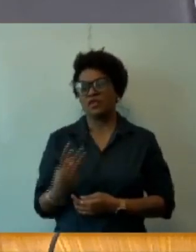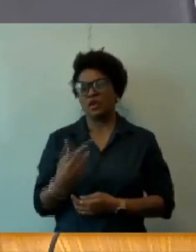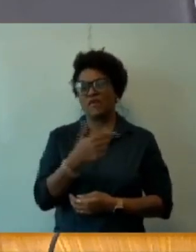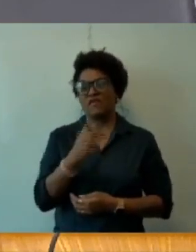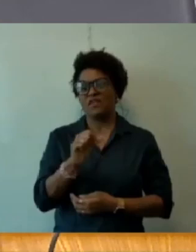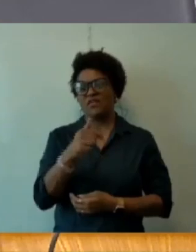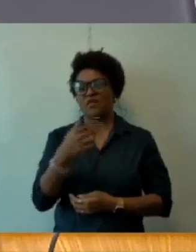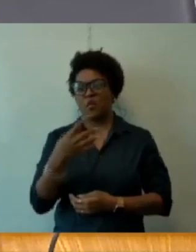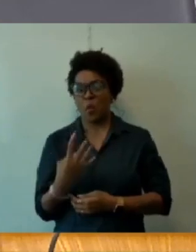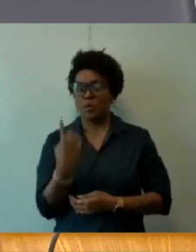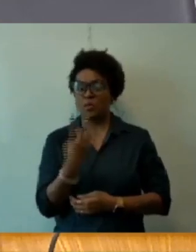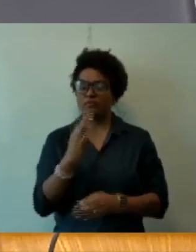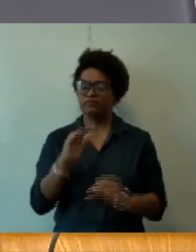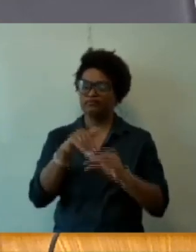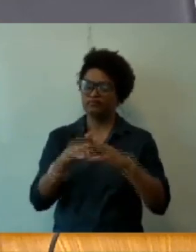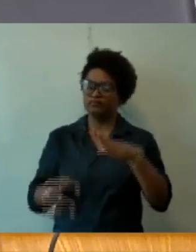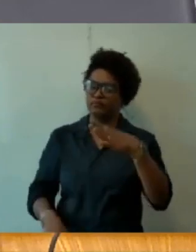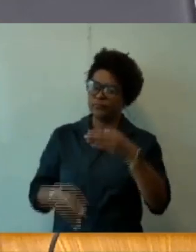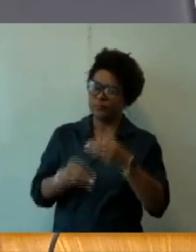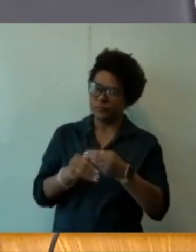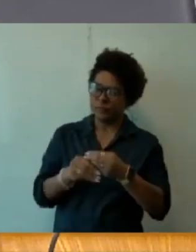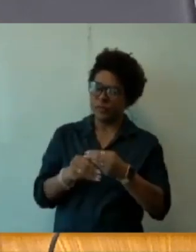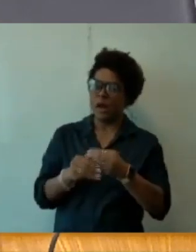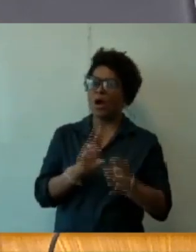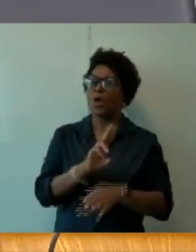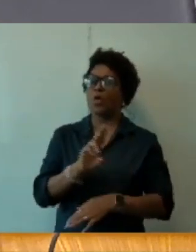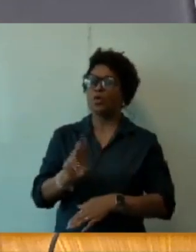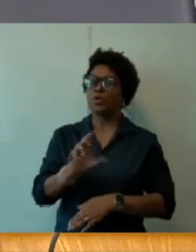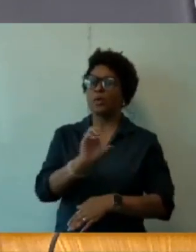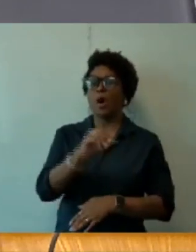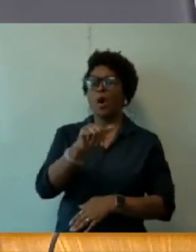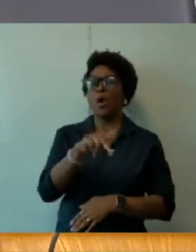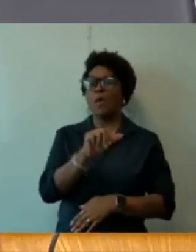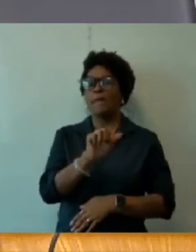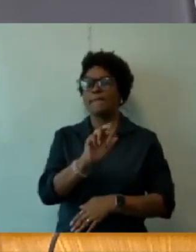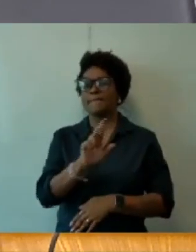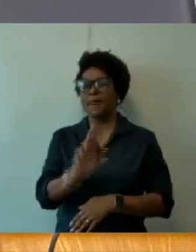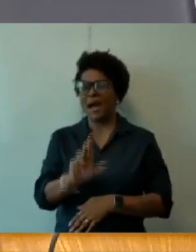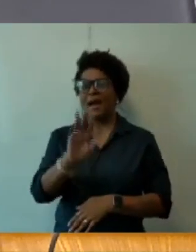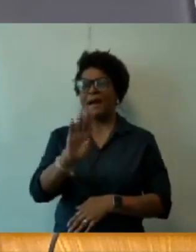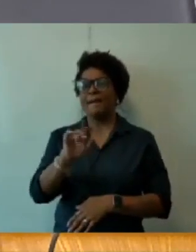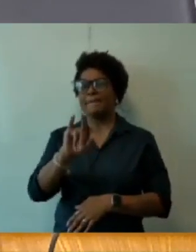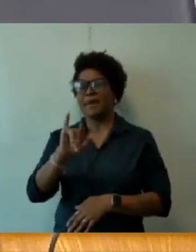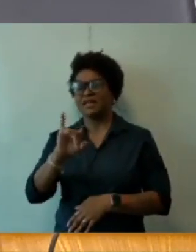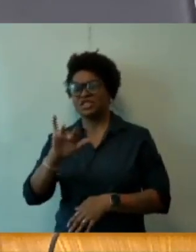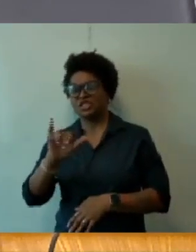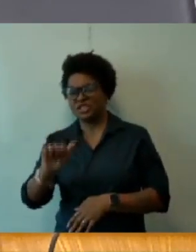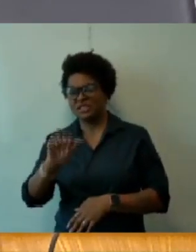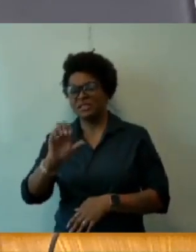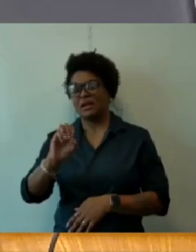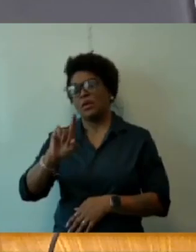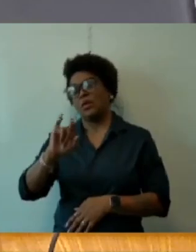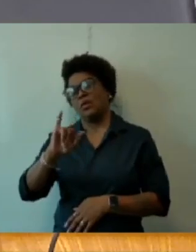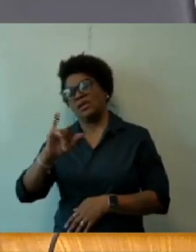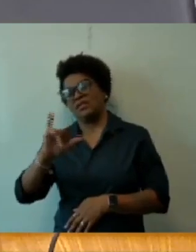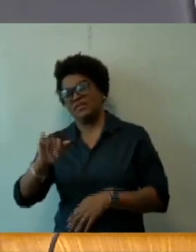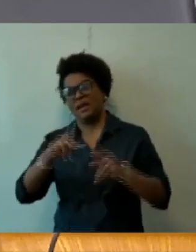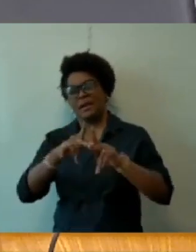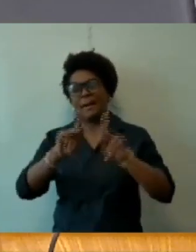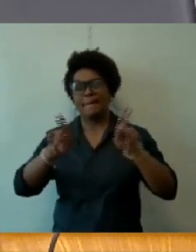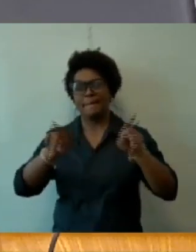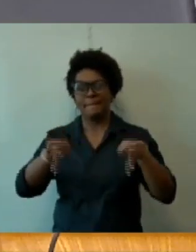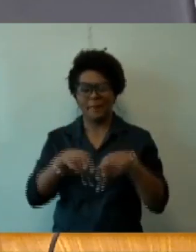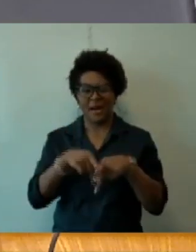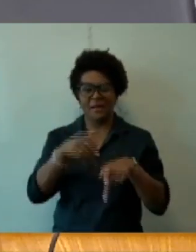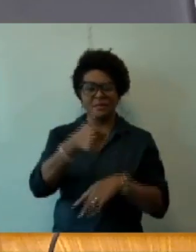emmenta. Dá o nome ao Mar Bartista de Oliveira, praça 5188, localizada na confluência da rua